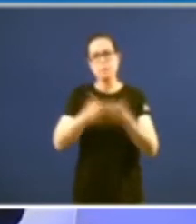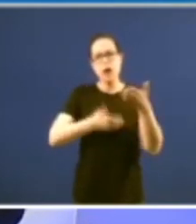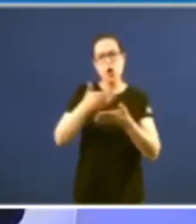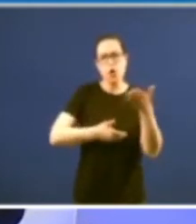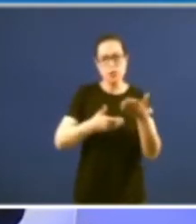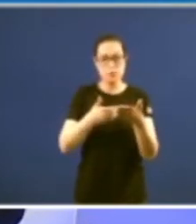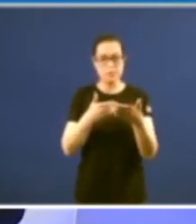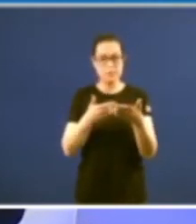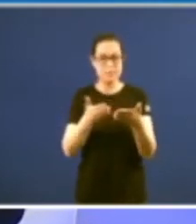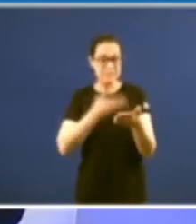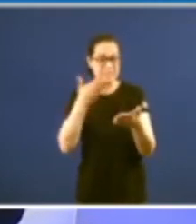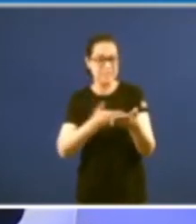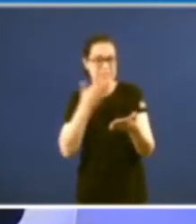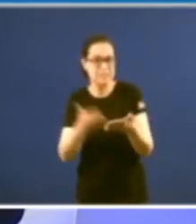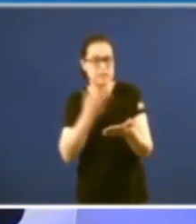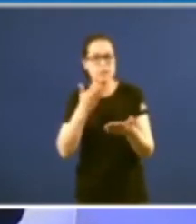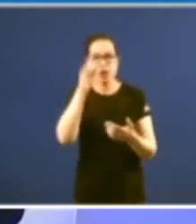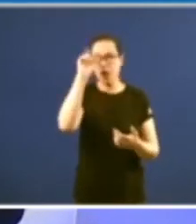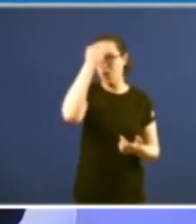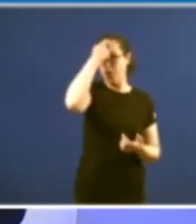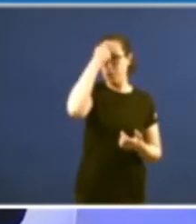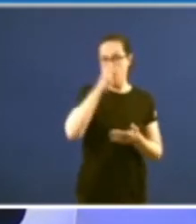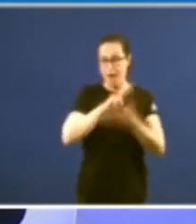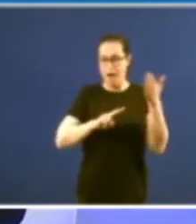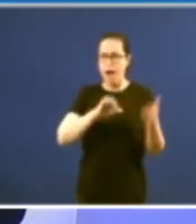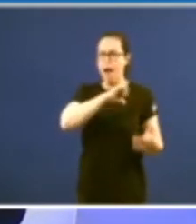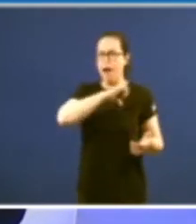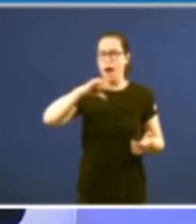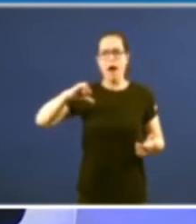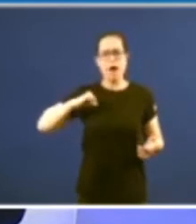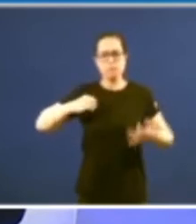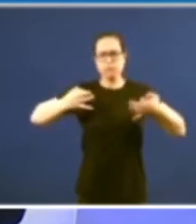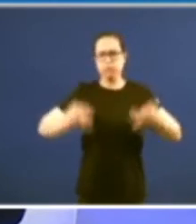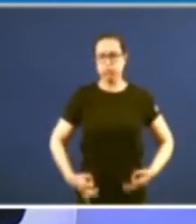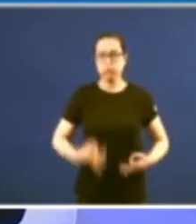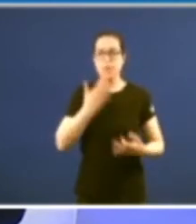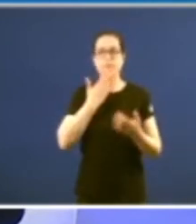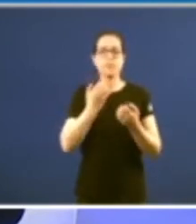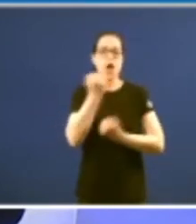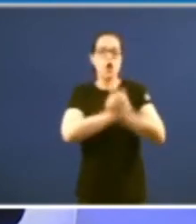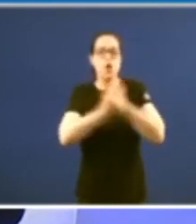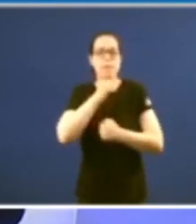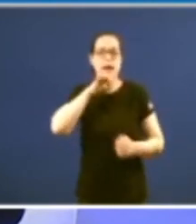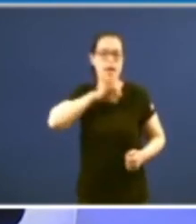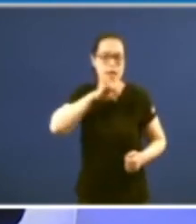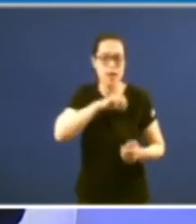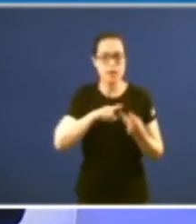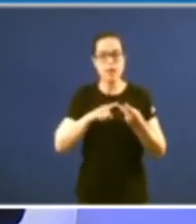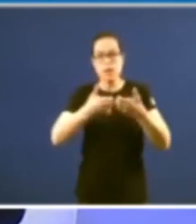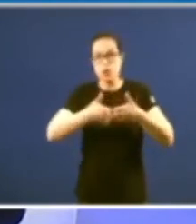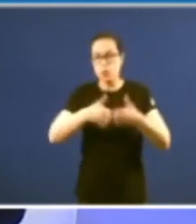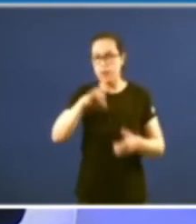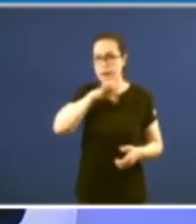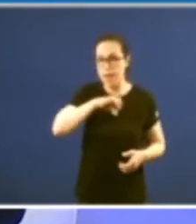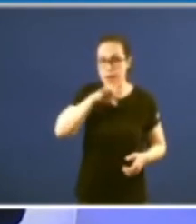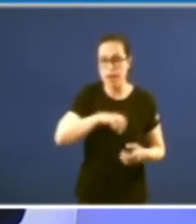potenciando o concepto de Galicia como identidade propia Fálase da economía galega da industria galega das